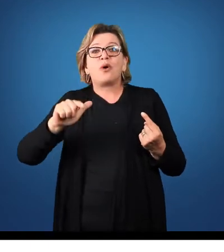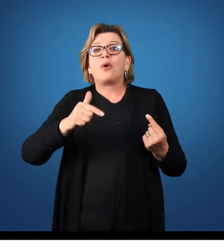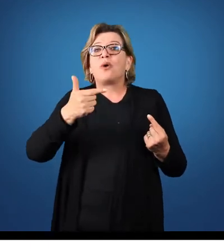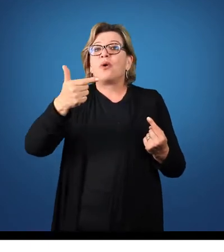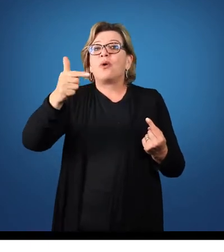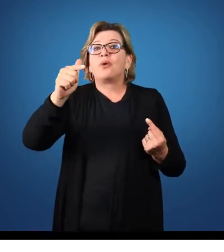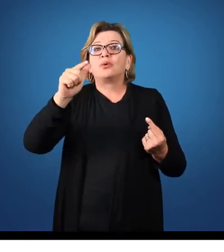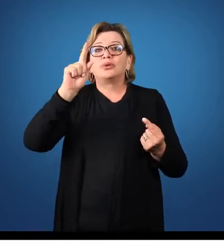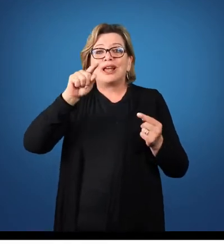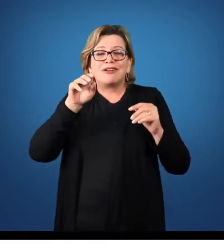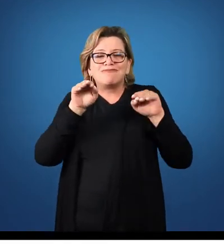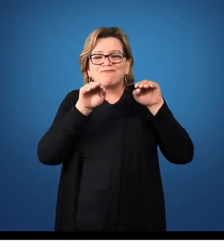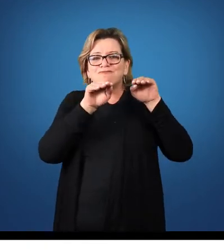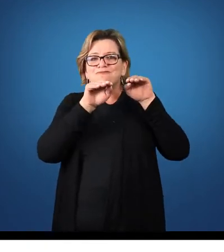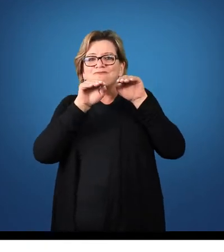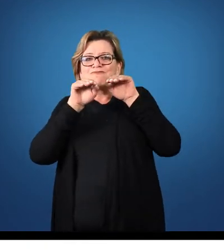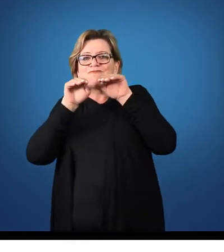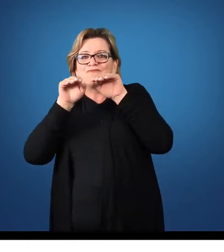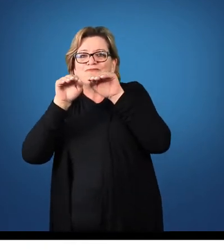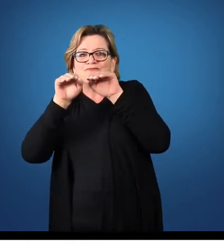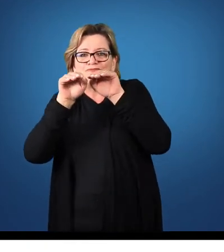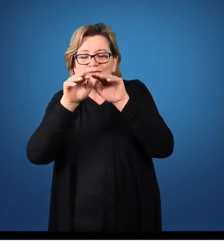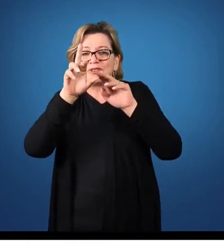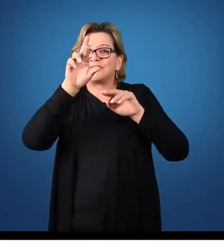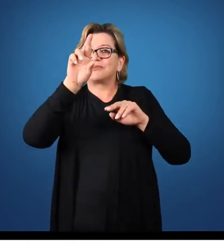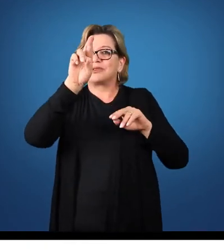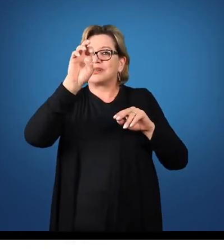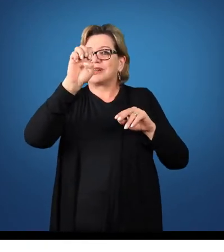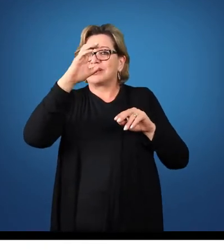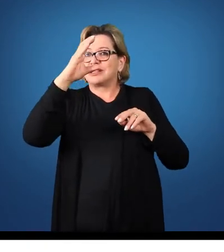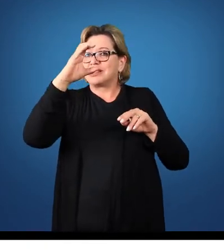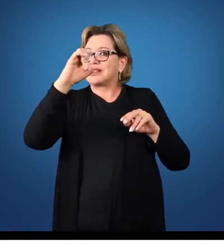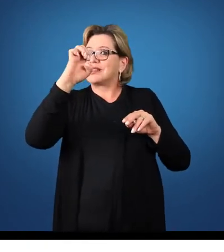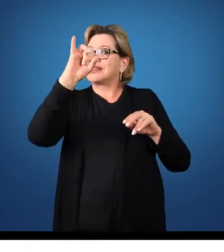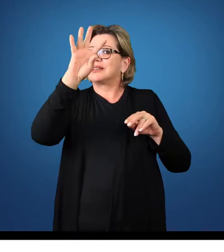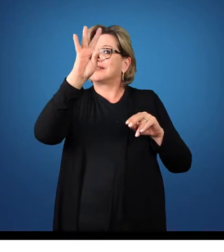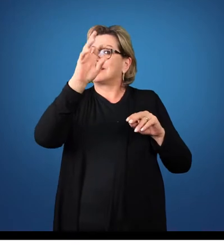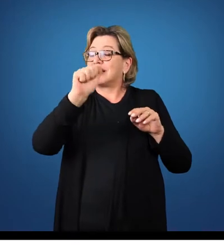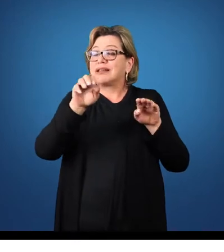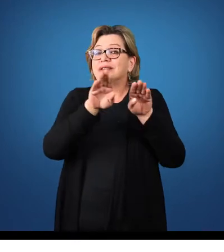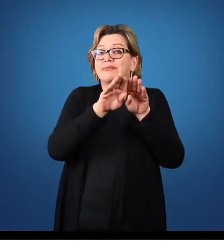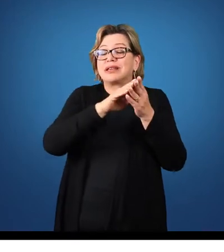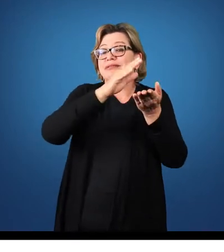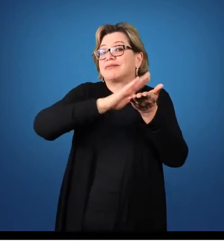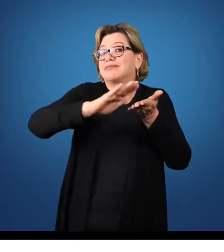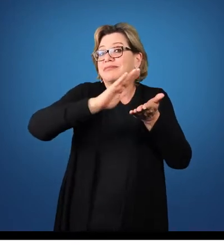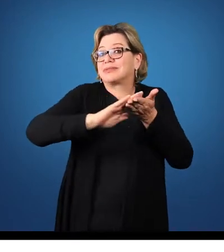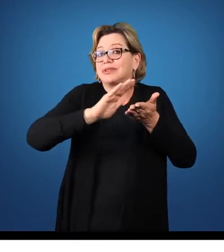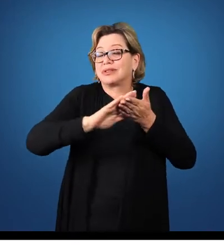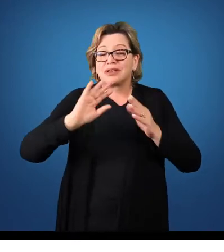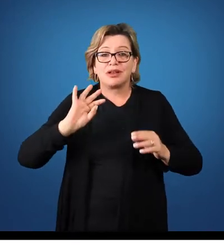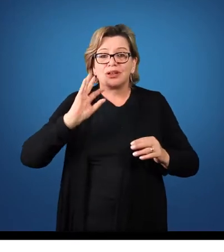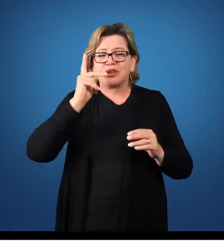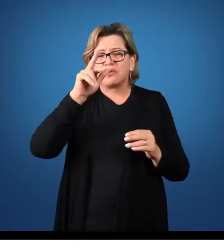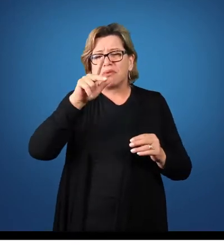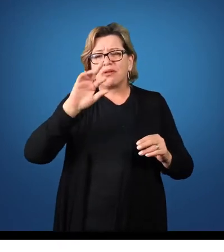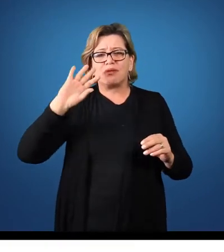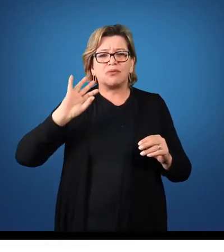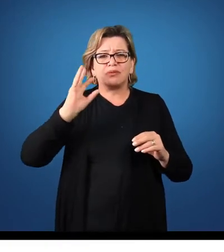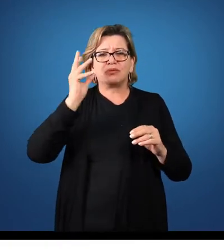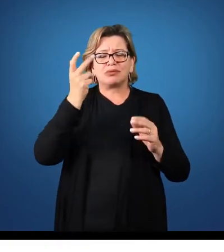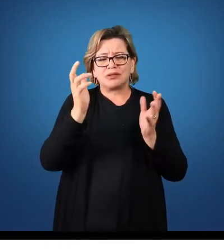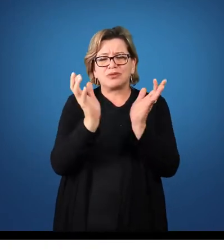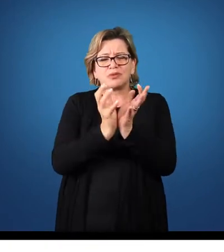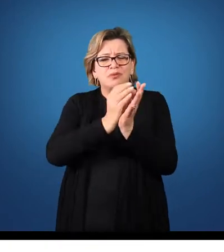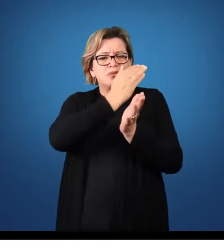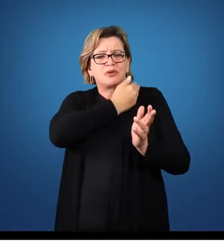é um equilíbrio entre receitas e despesas, fato que ocorre por exemplo em instituições públicas. Agora